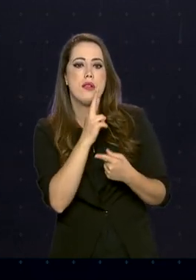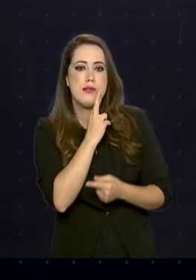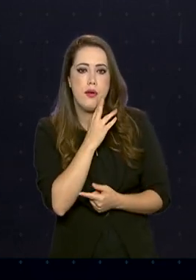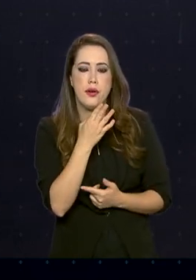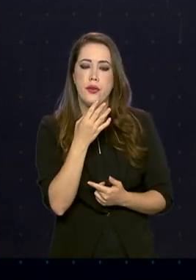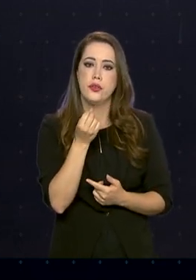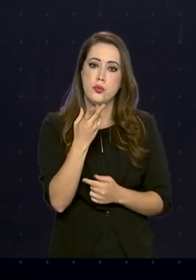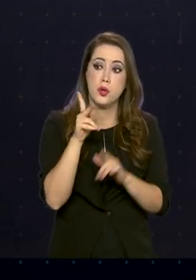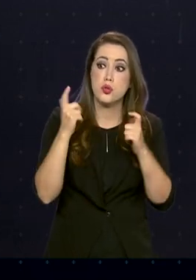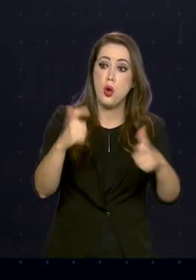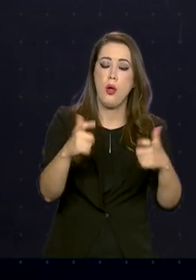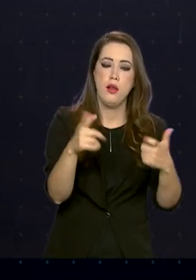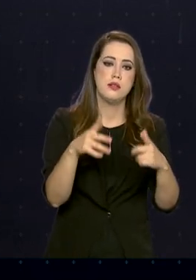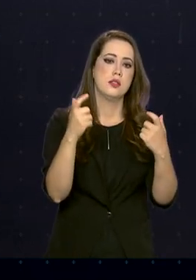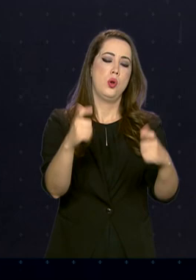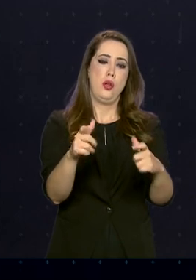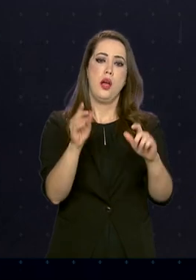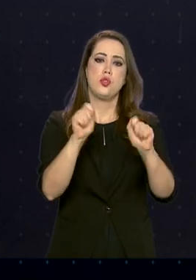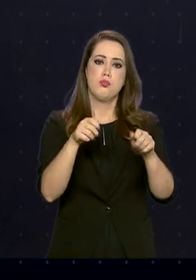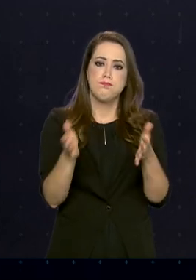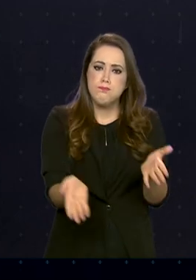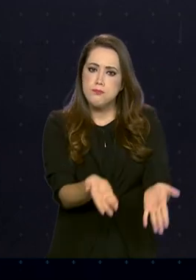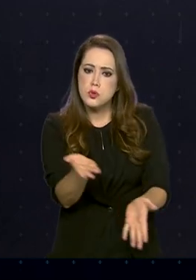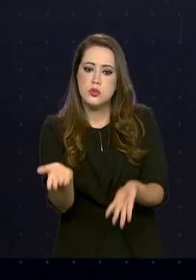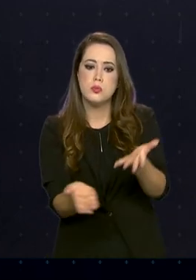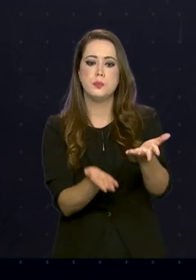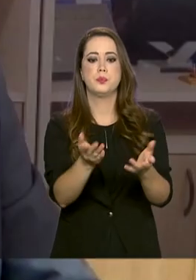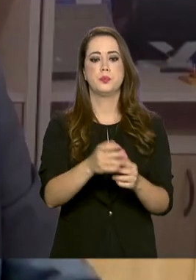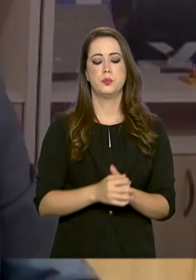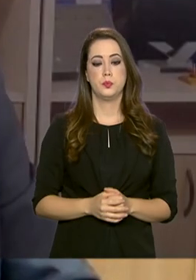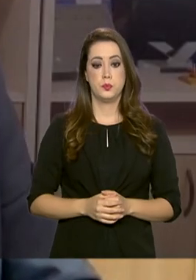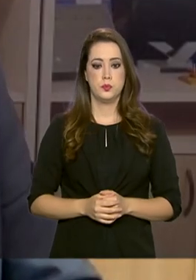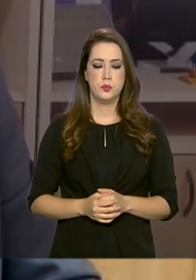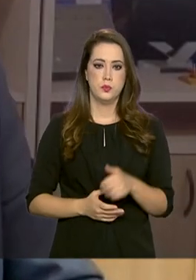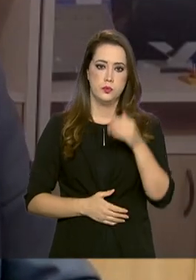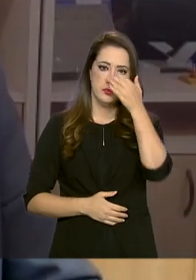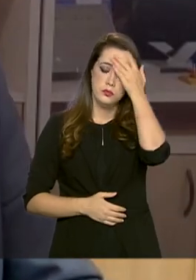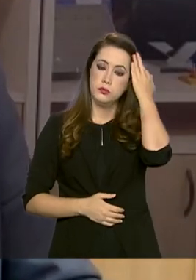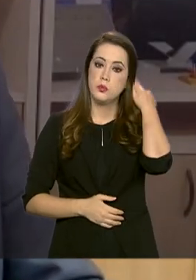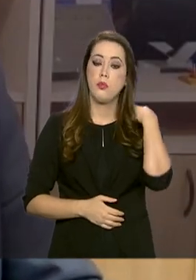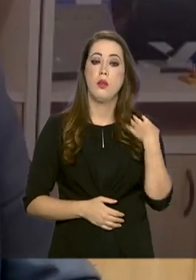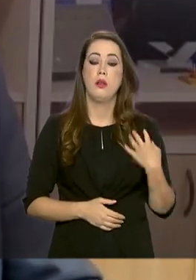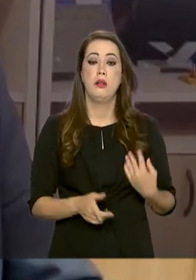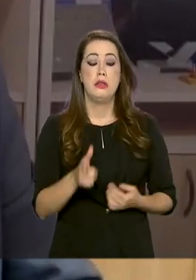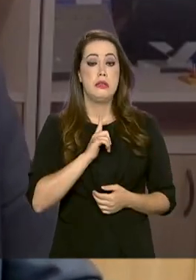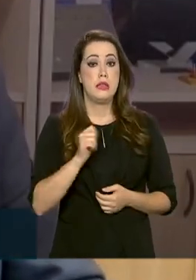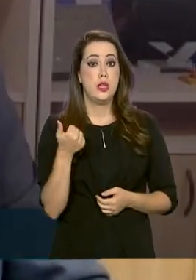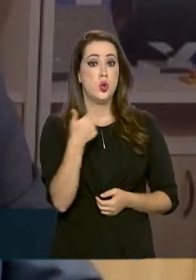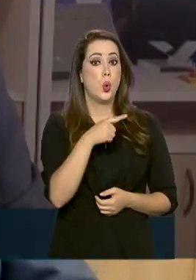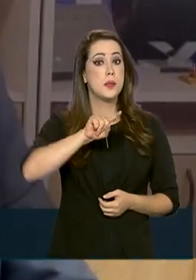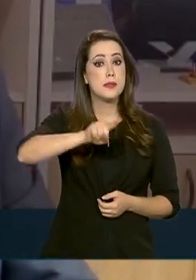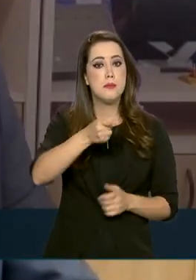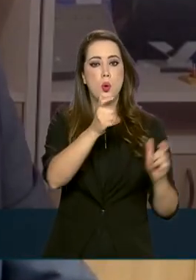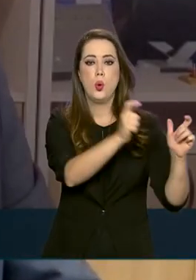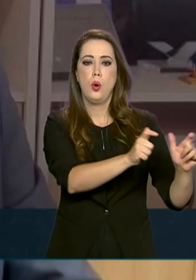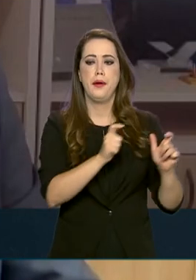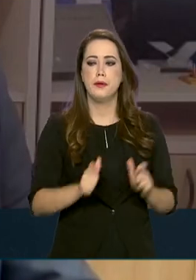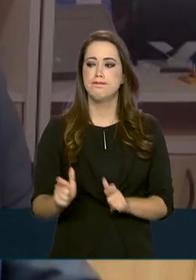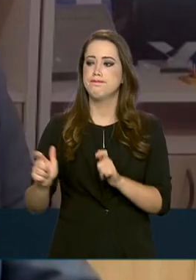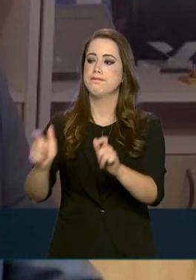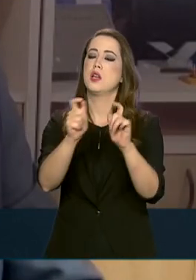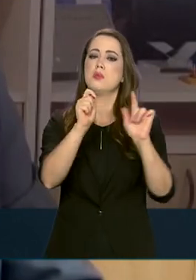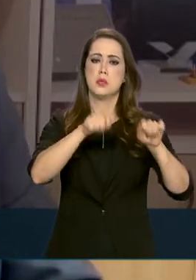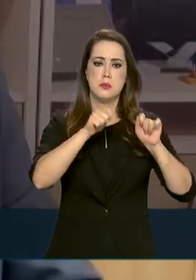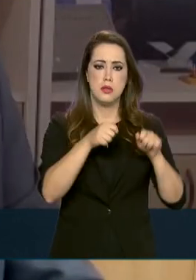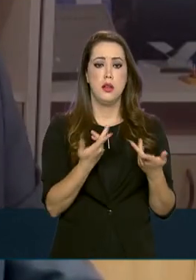localizar os postos de atendimento do SESC Senat. Nós temos 12 mil pontos cadastrados e aí o